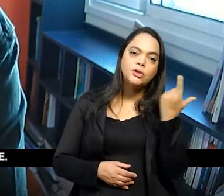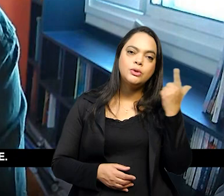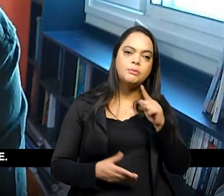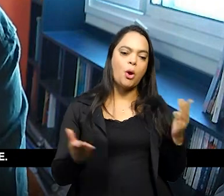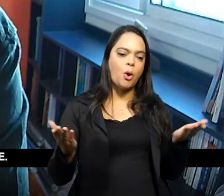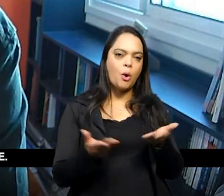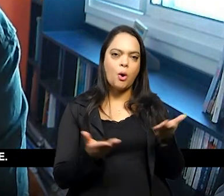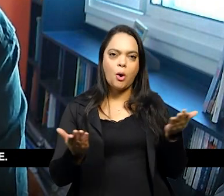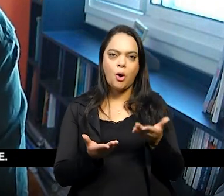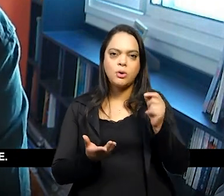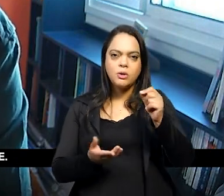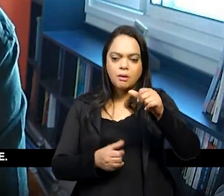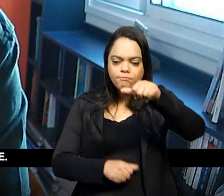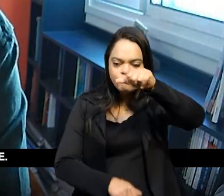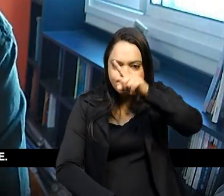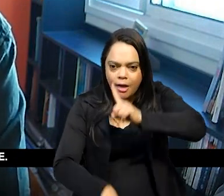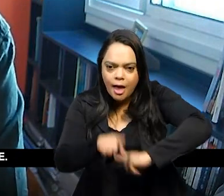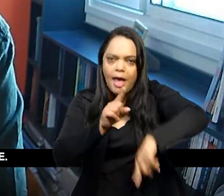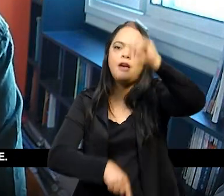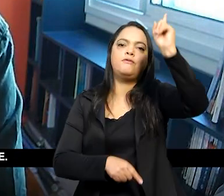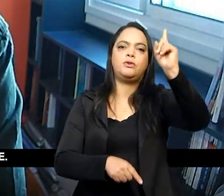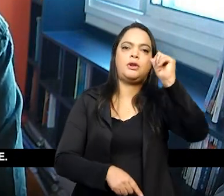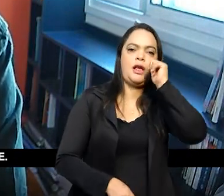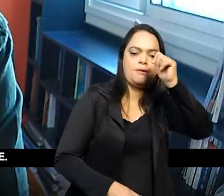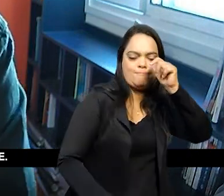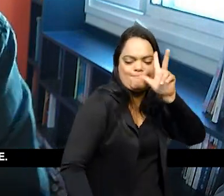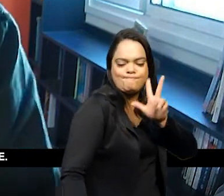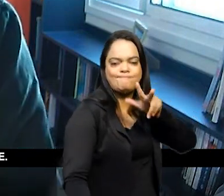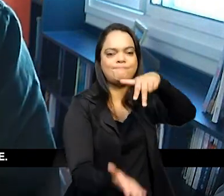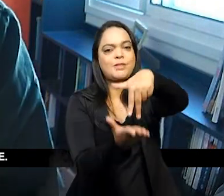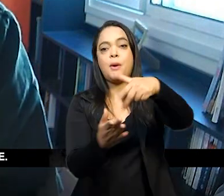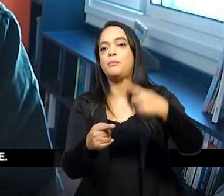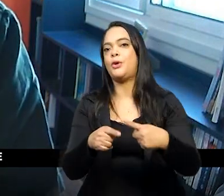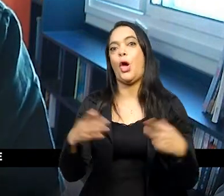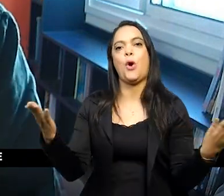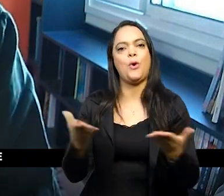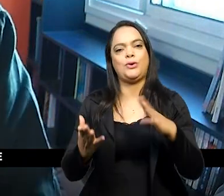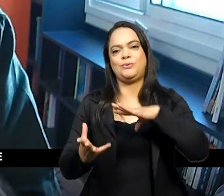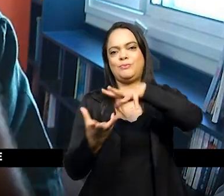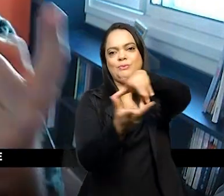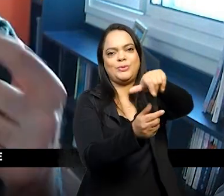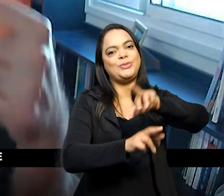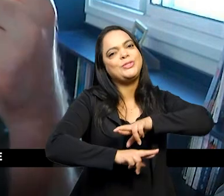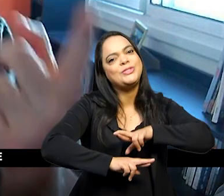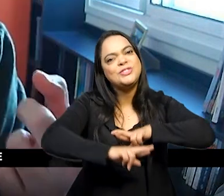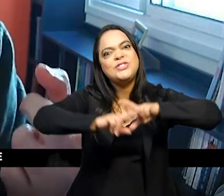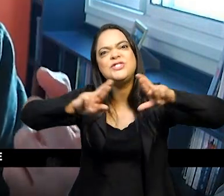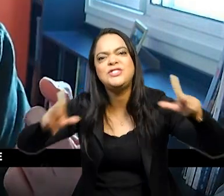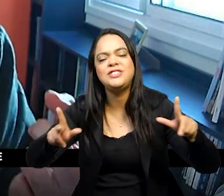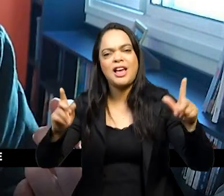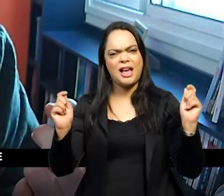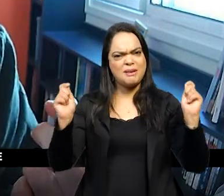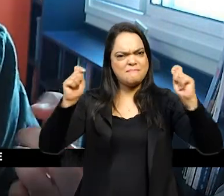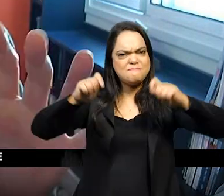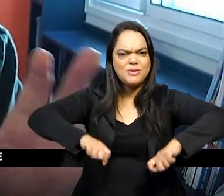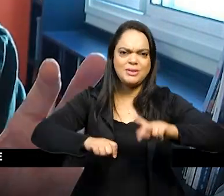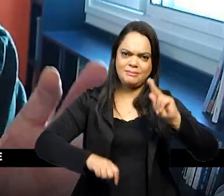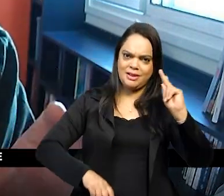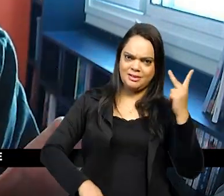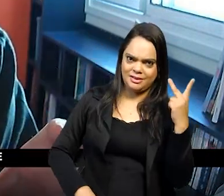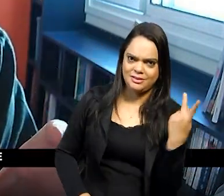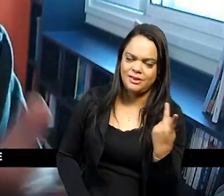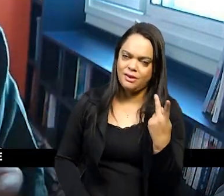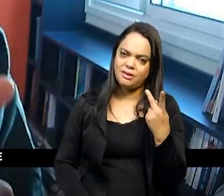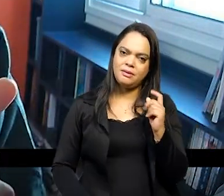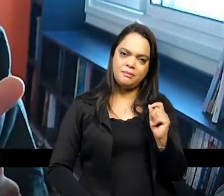hoje em dia porque hoje em dia o mundo é diferente as condições de possibilidade da história para usar um